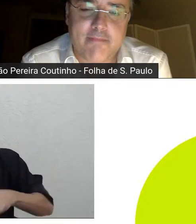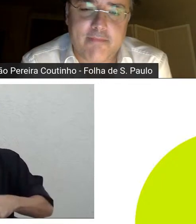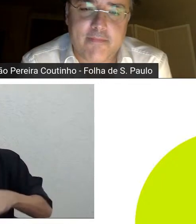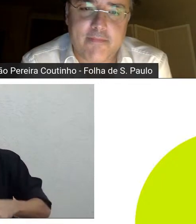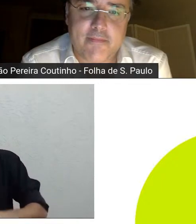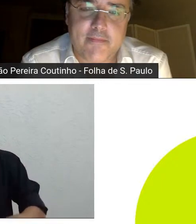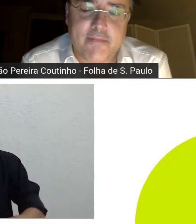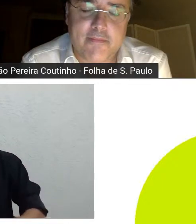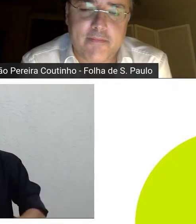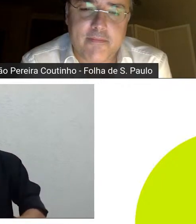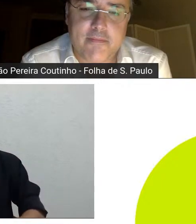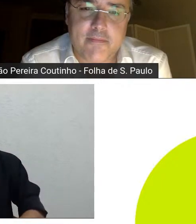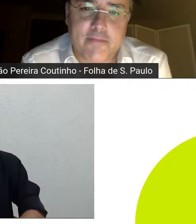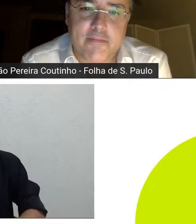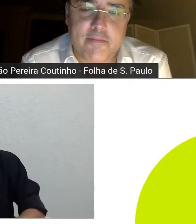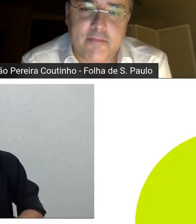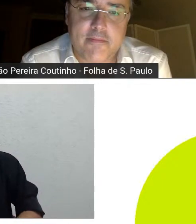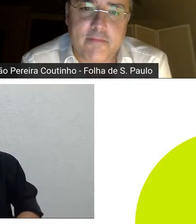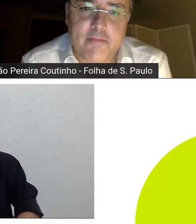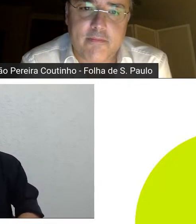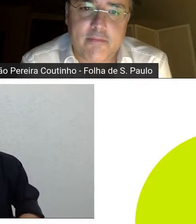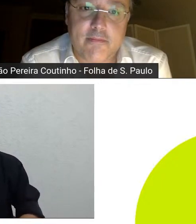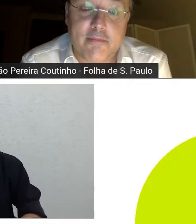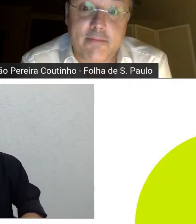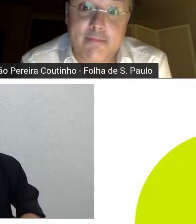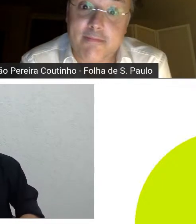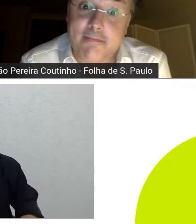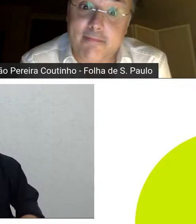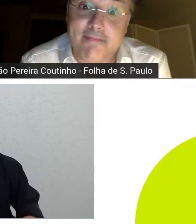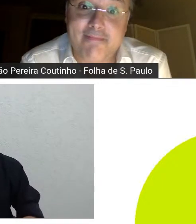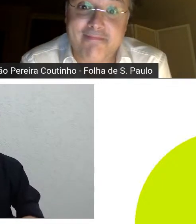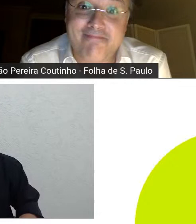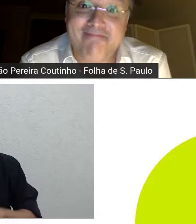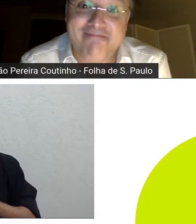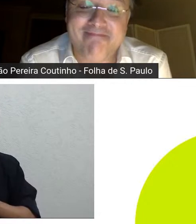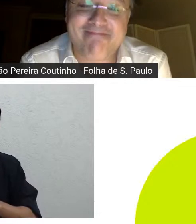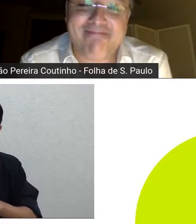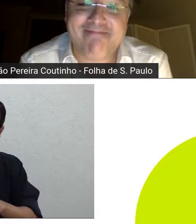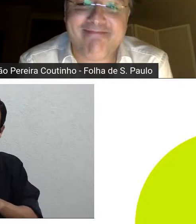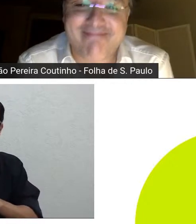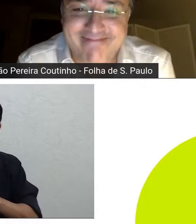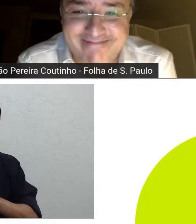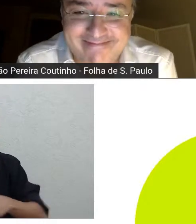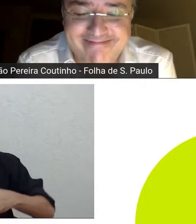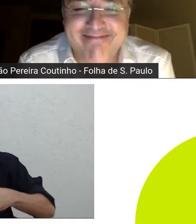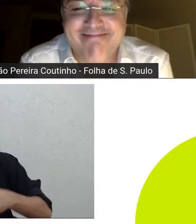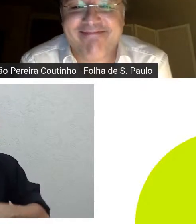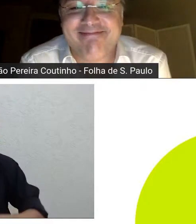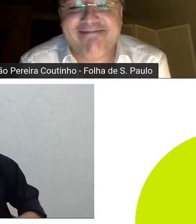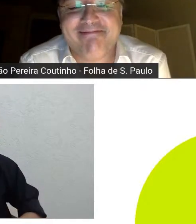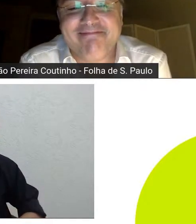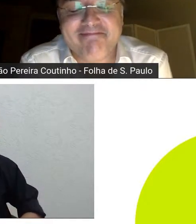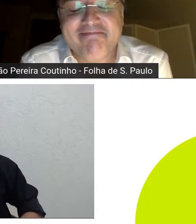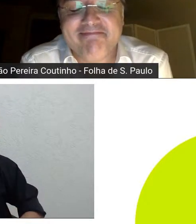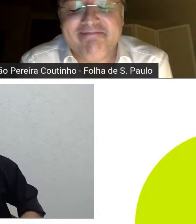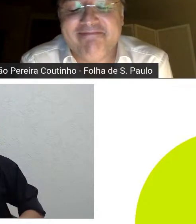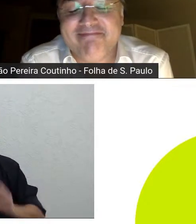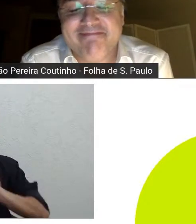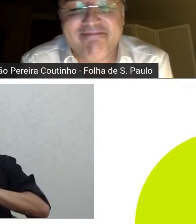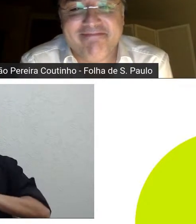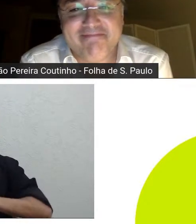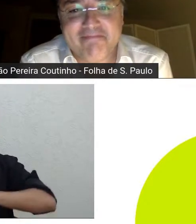Coutinho fala de uma forma muito bonita não só pelo português de Portugal mas pela sua